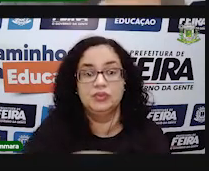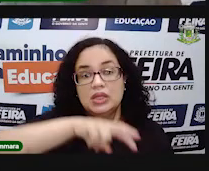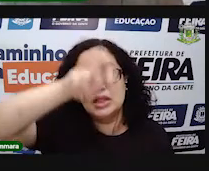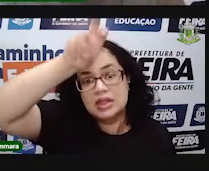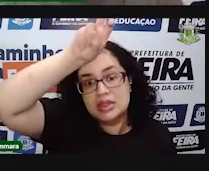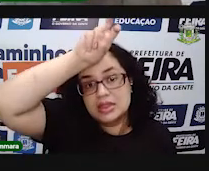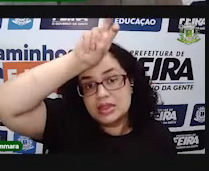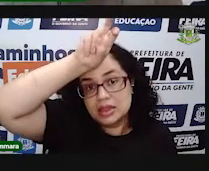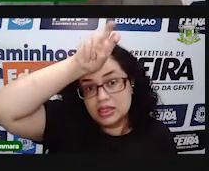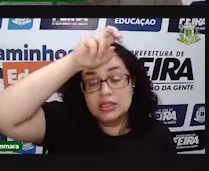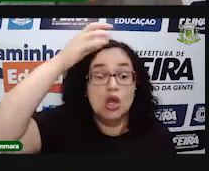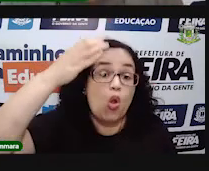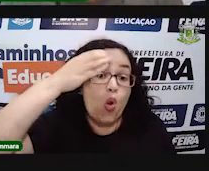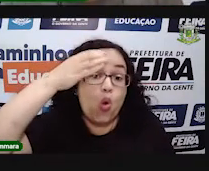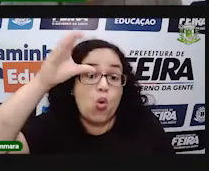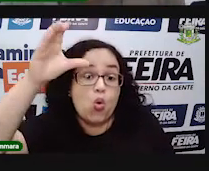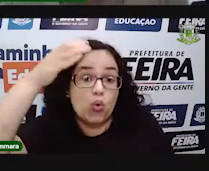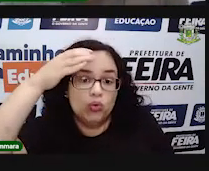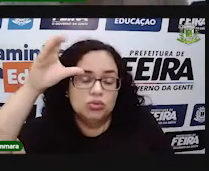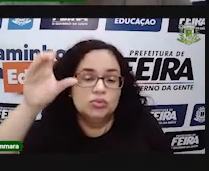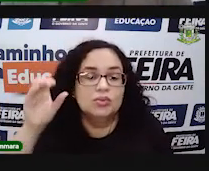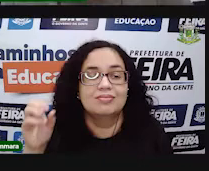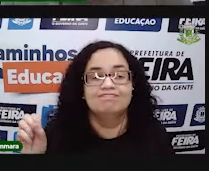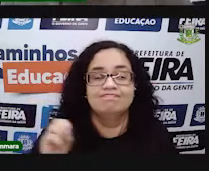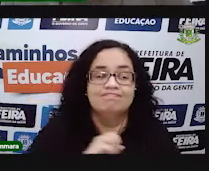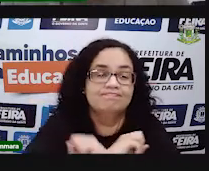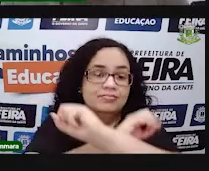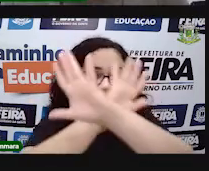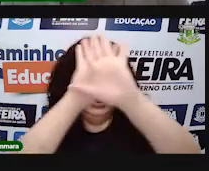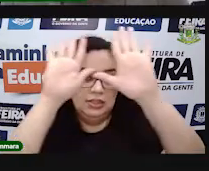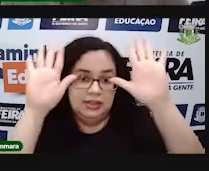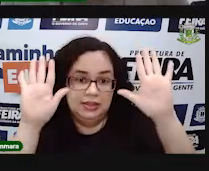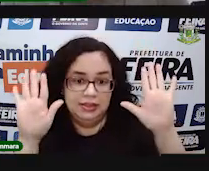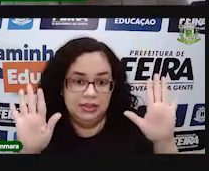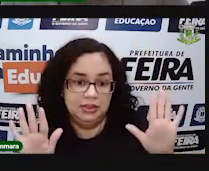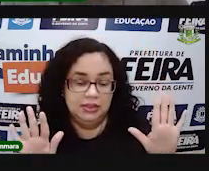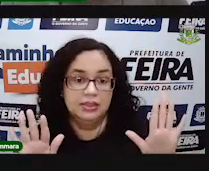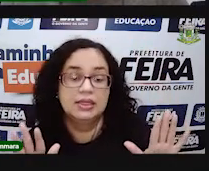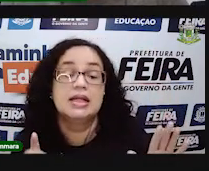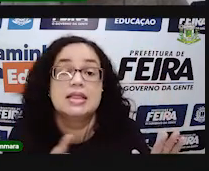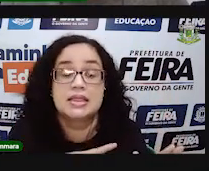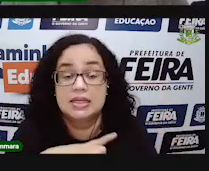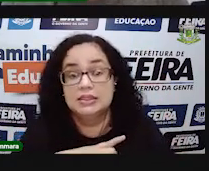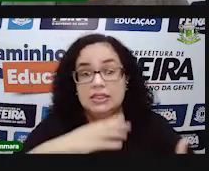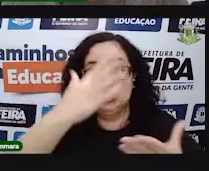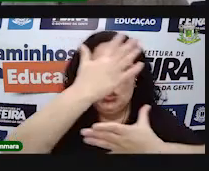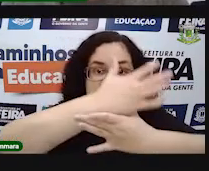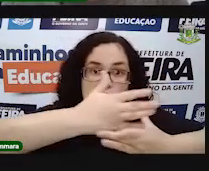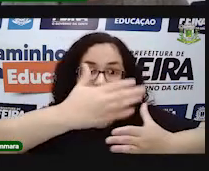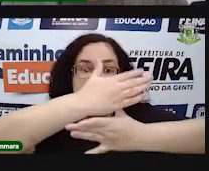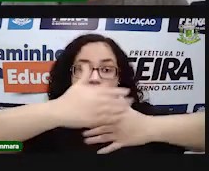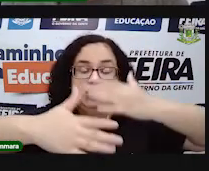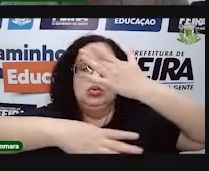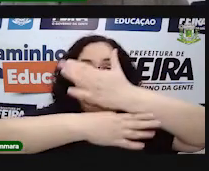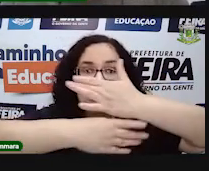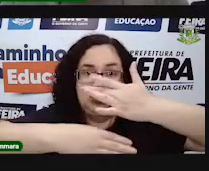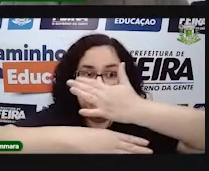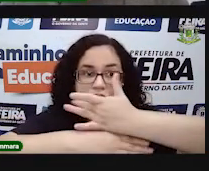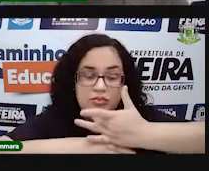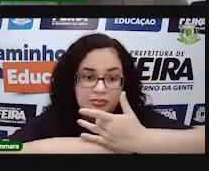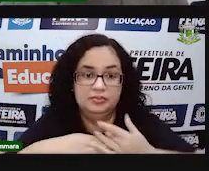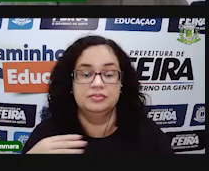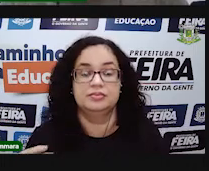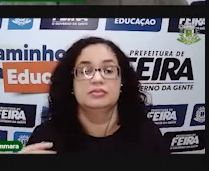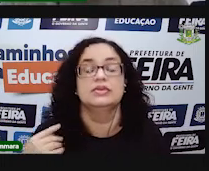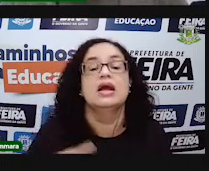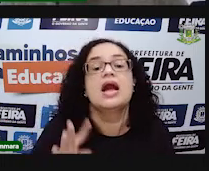do Egito. Egito, né? Que tem uma cultura fascinante, tá? E tem